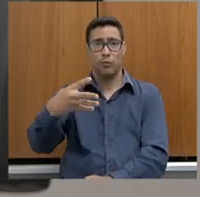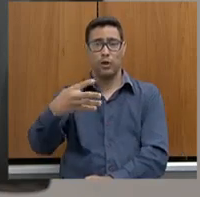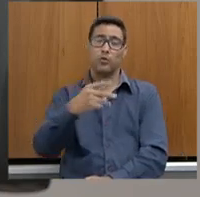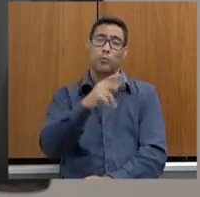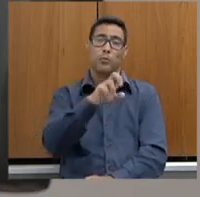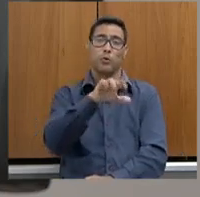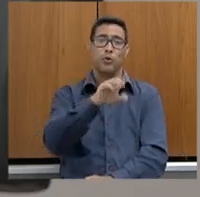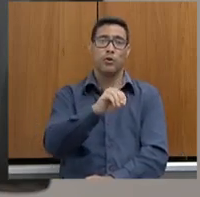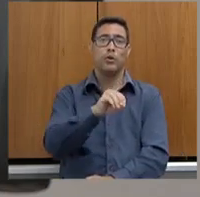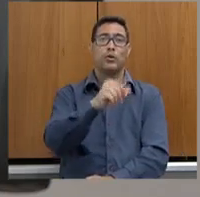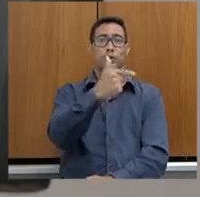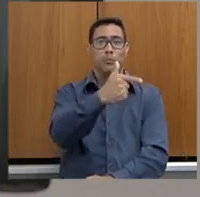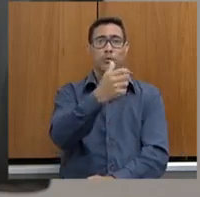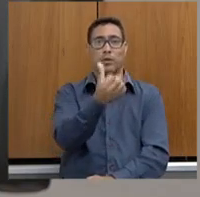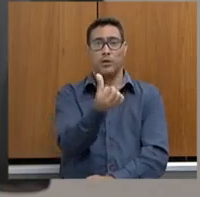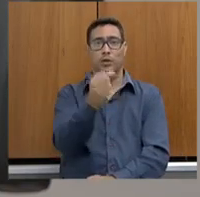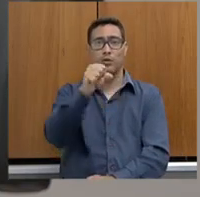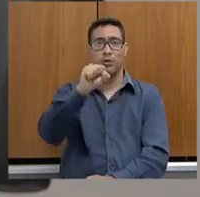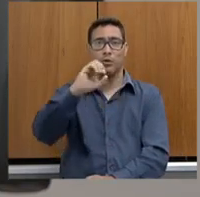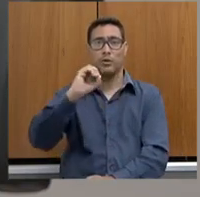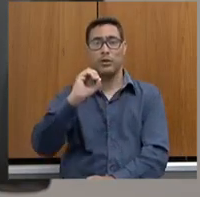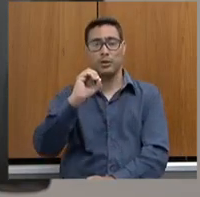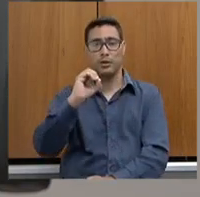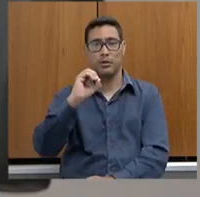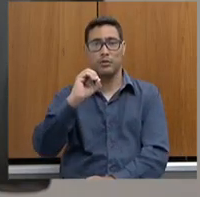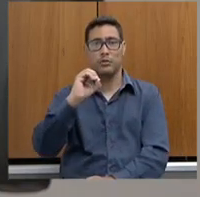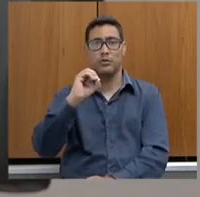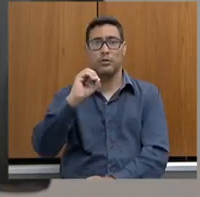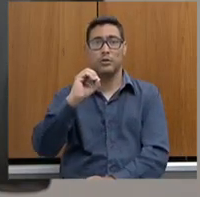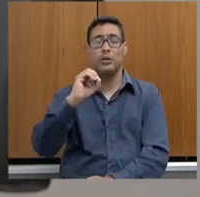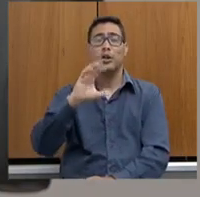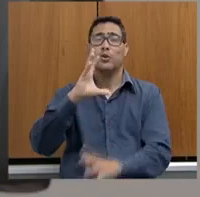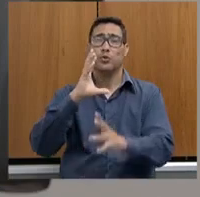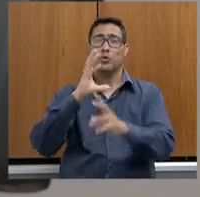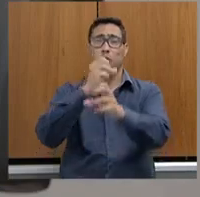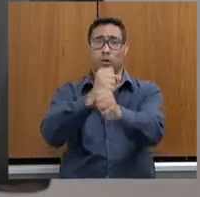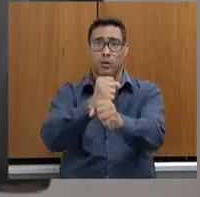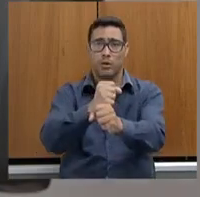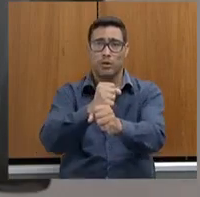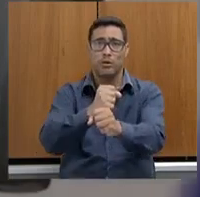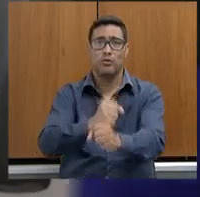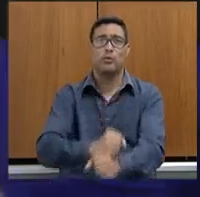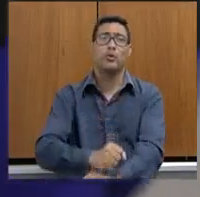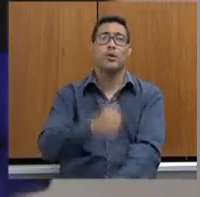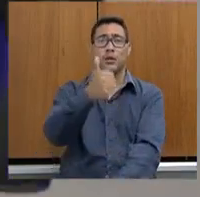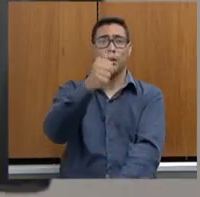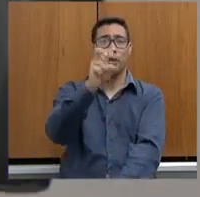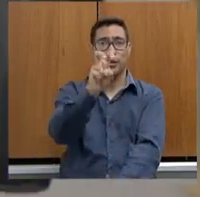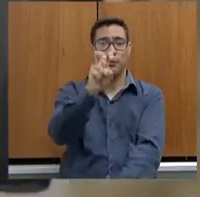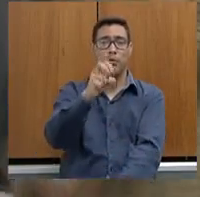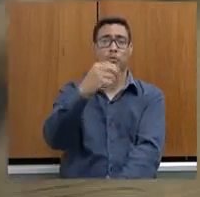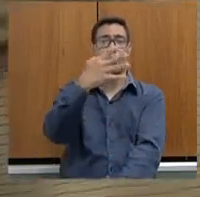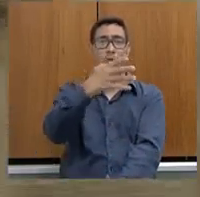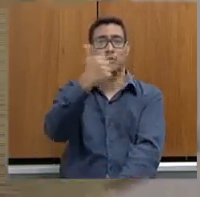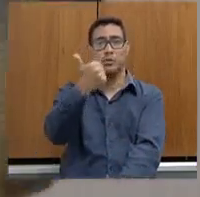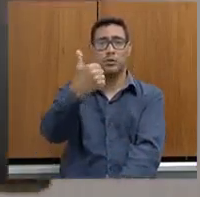promoções, 2.680, em um total aqui de 15.419.